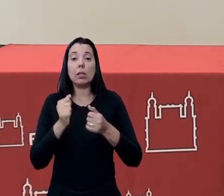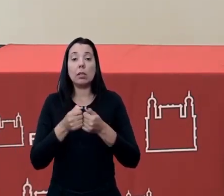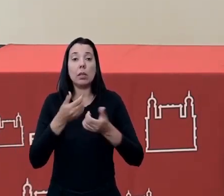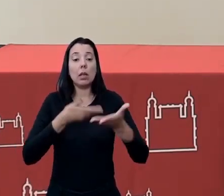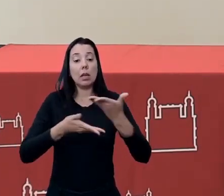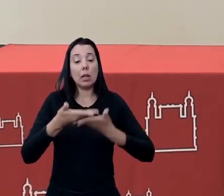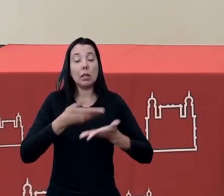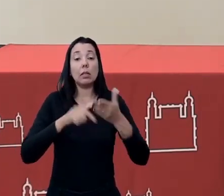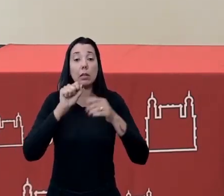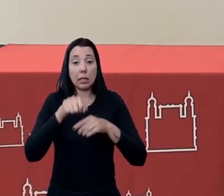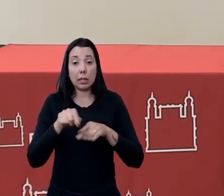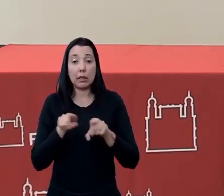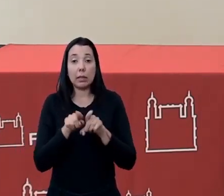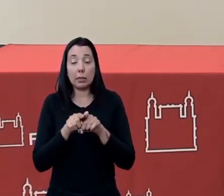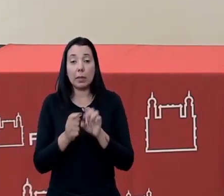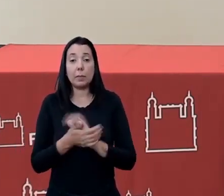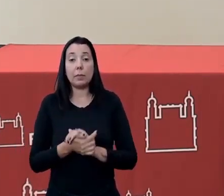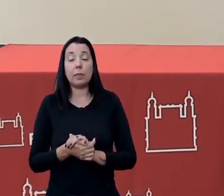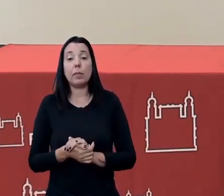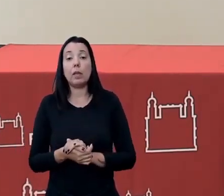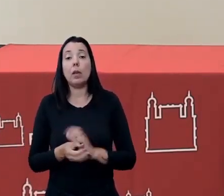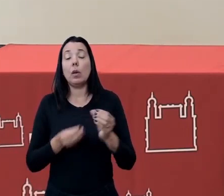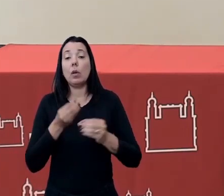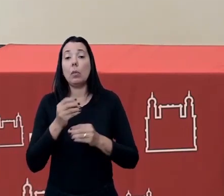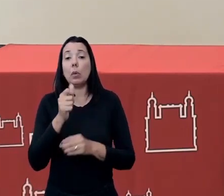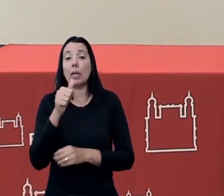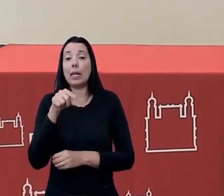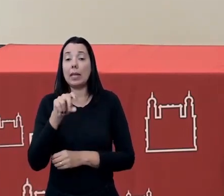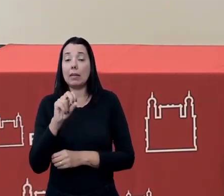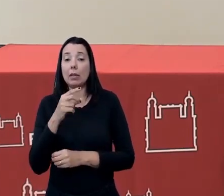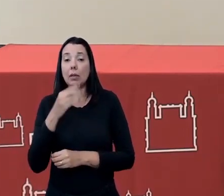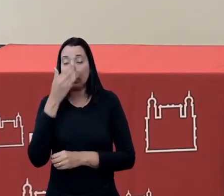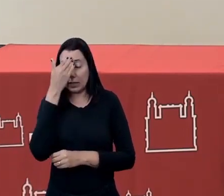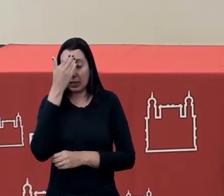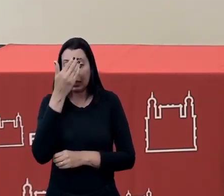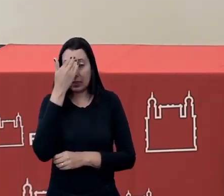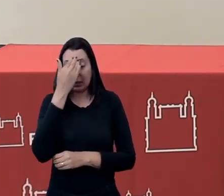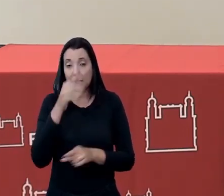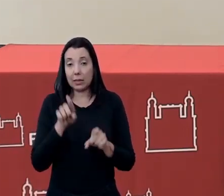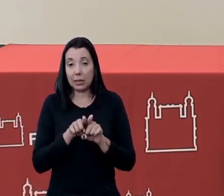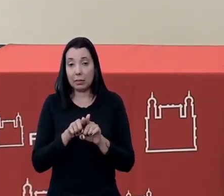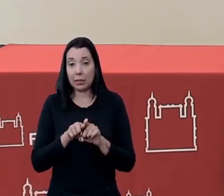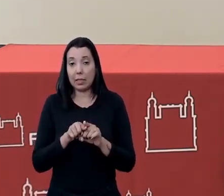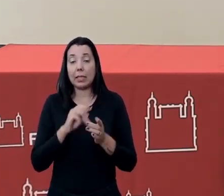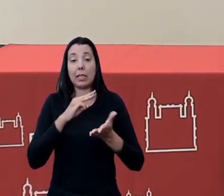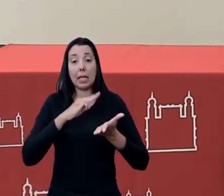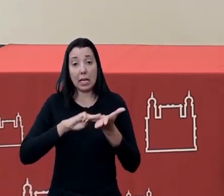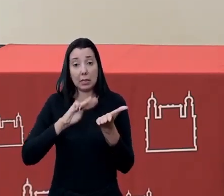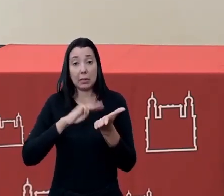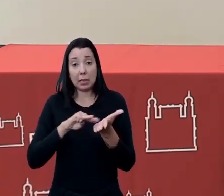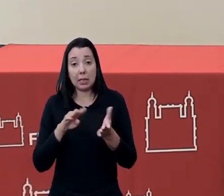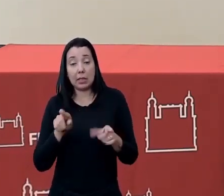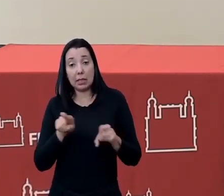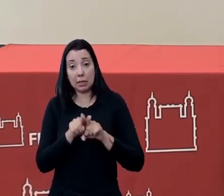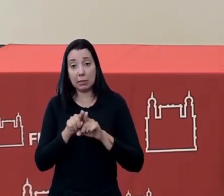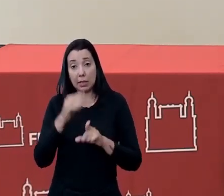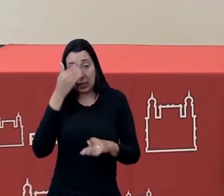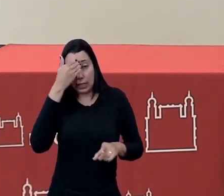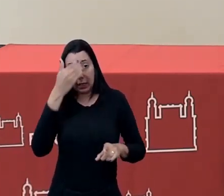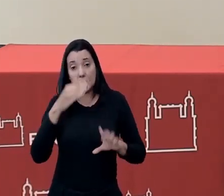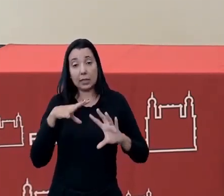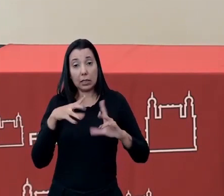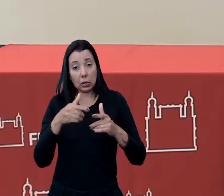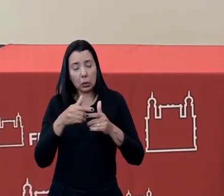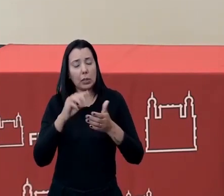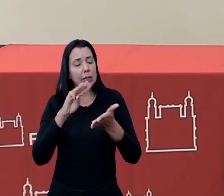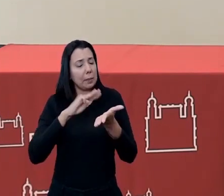acontecem por aqui e é por aí como a Ana falou dos agradecimentos e das mensagens a gente também aqui agradece